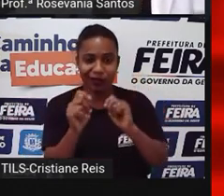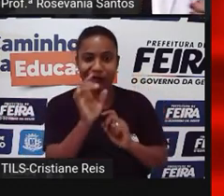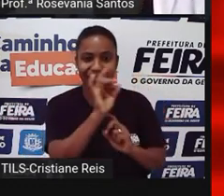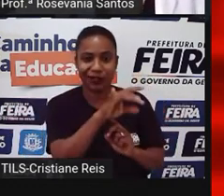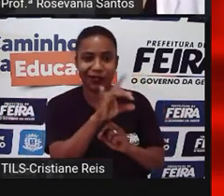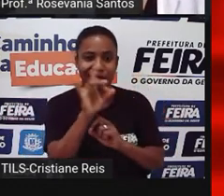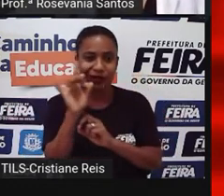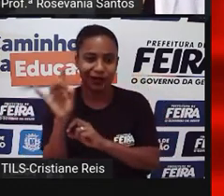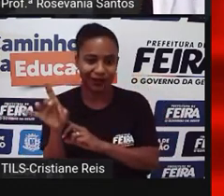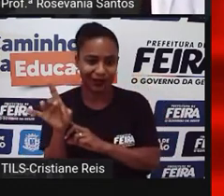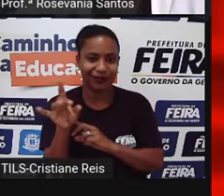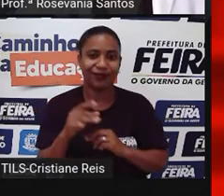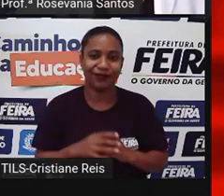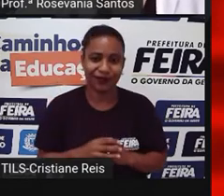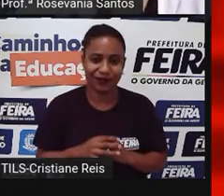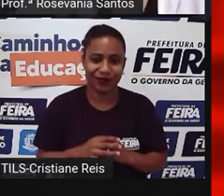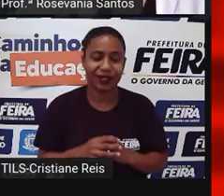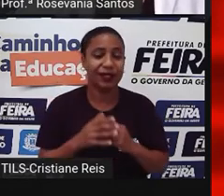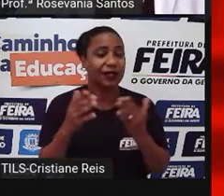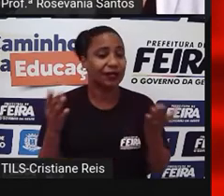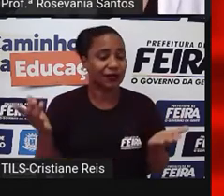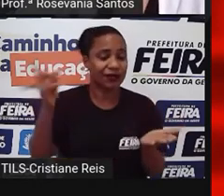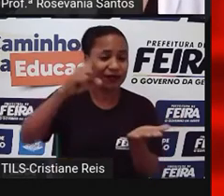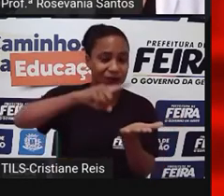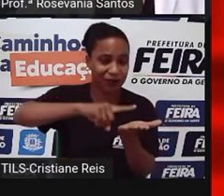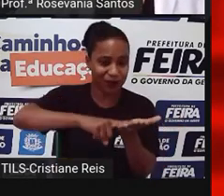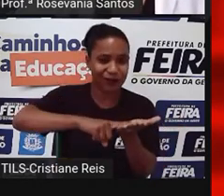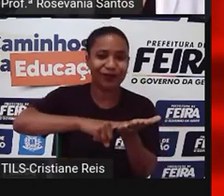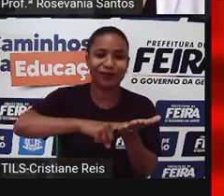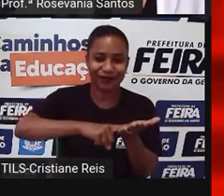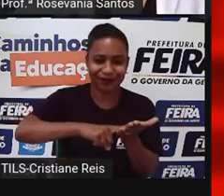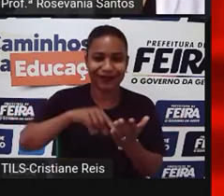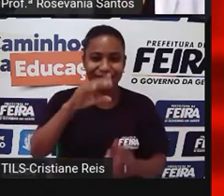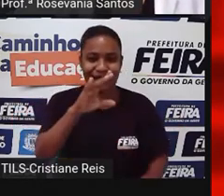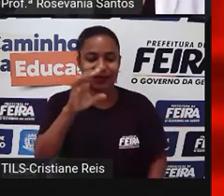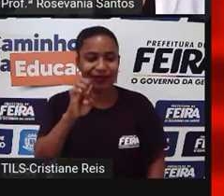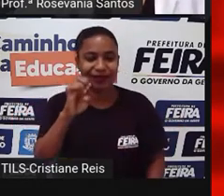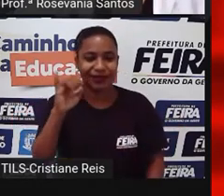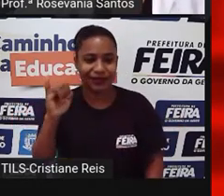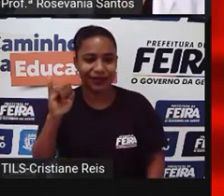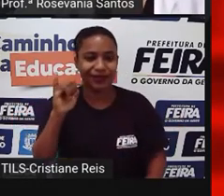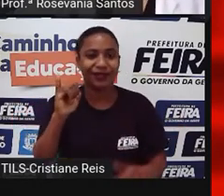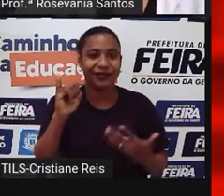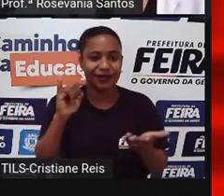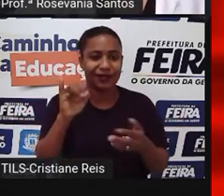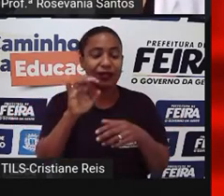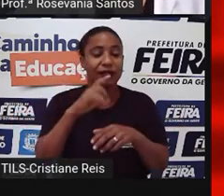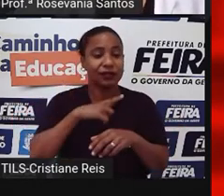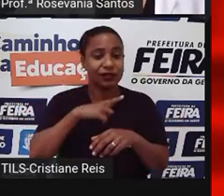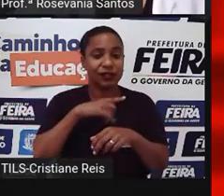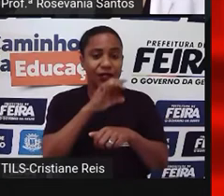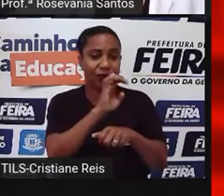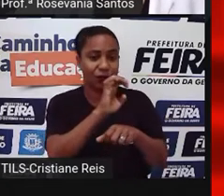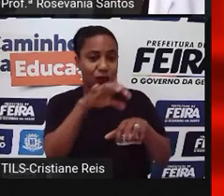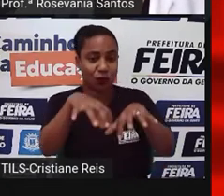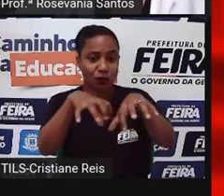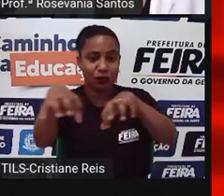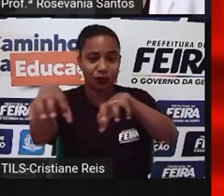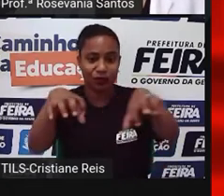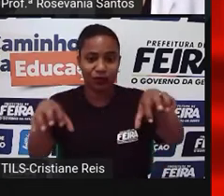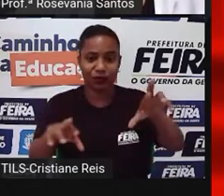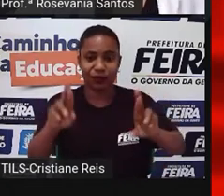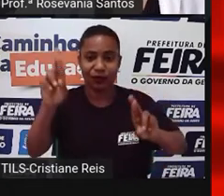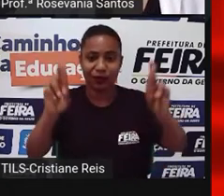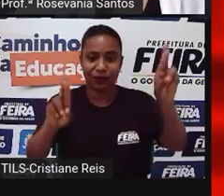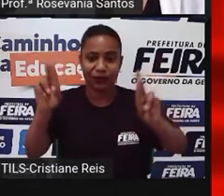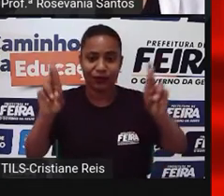acordo para a formação dos estados independentes, que é a CEI, na qual participavam, né, às vezes, repúblicas soviéticas,